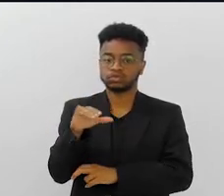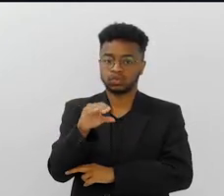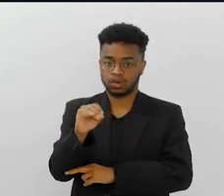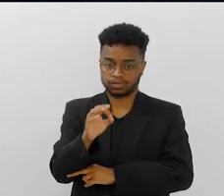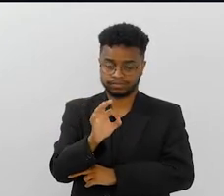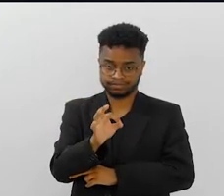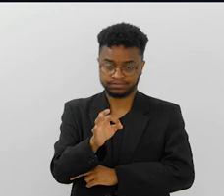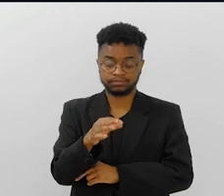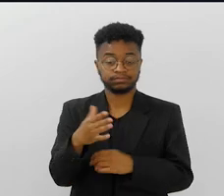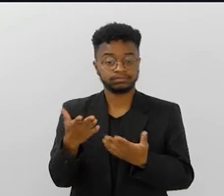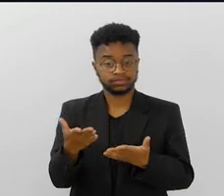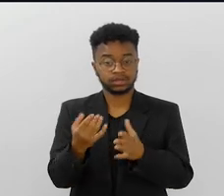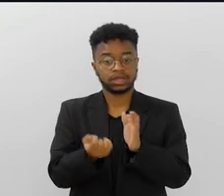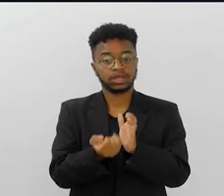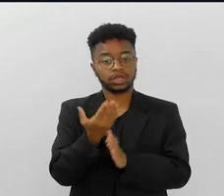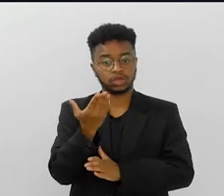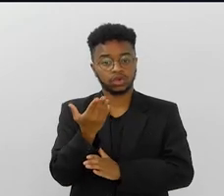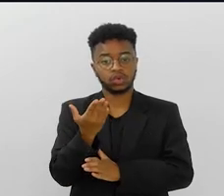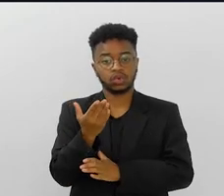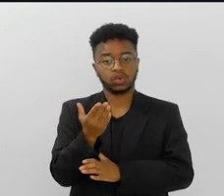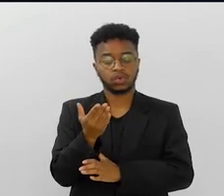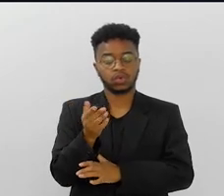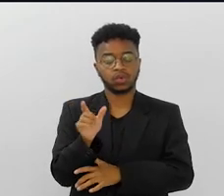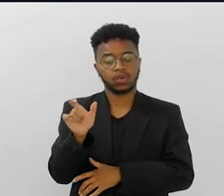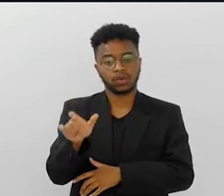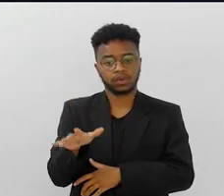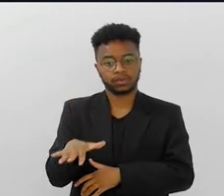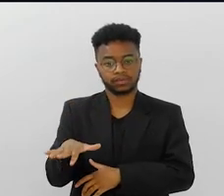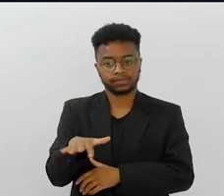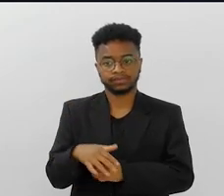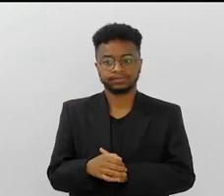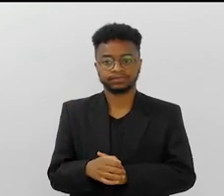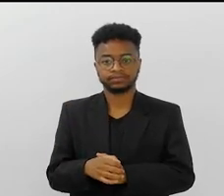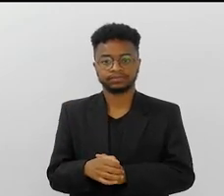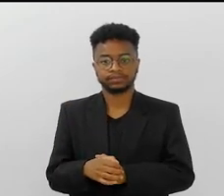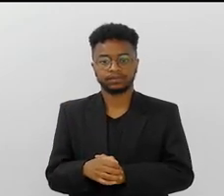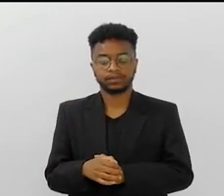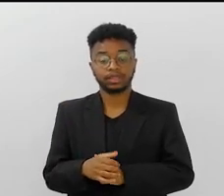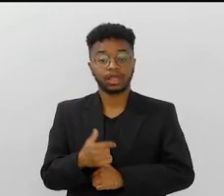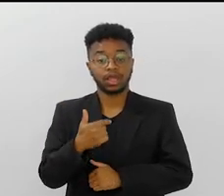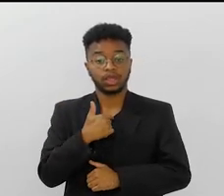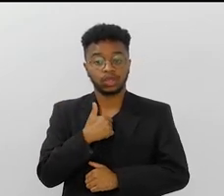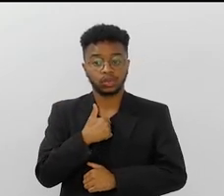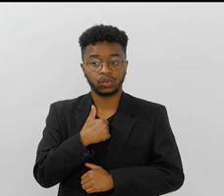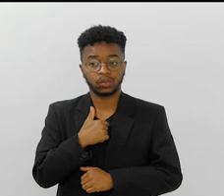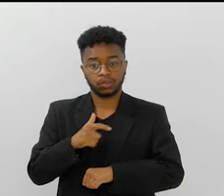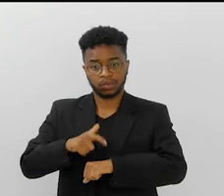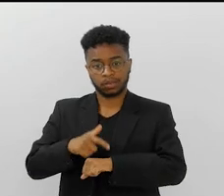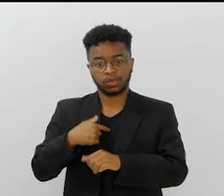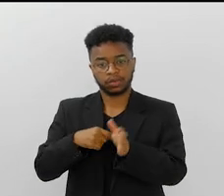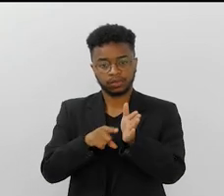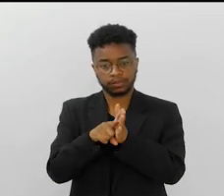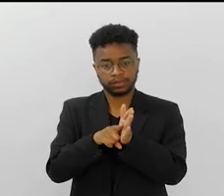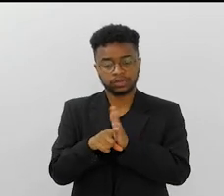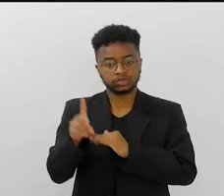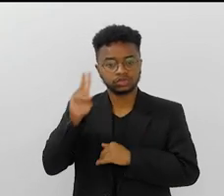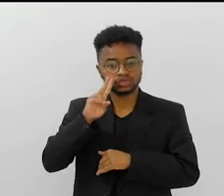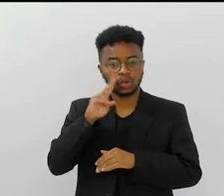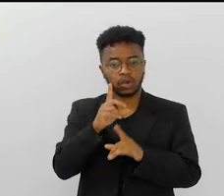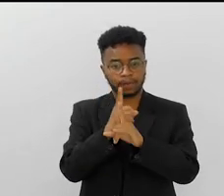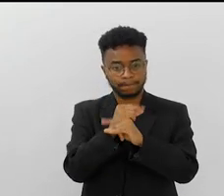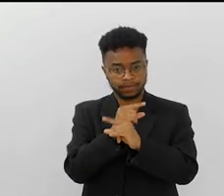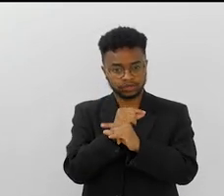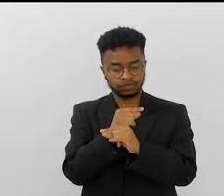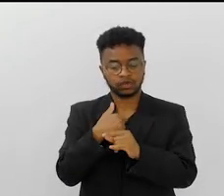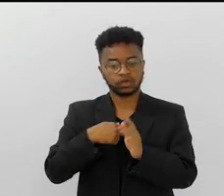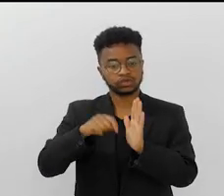aí do Joãozinho em 30. Isso criou essa figura aqui. Ele, eu, quando eu pesquisei a história da Beja Flor para meu